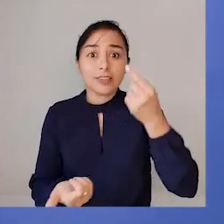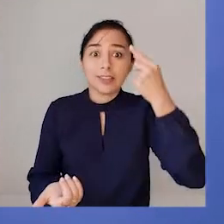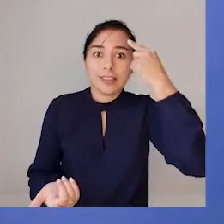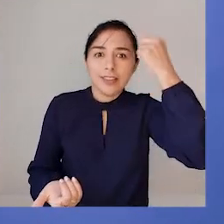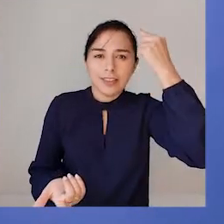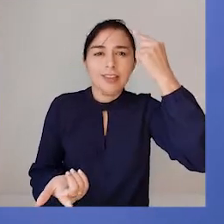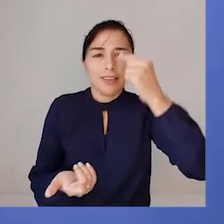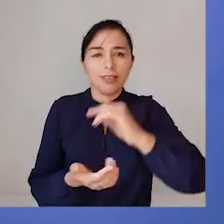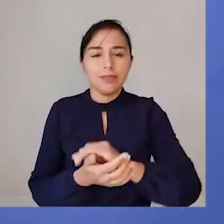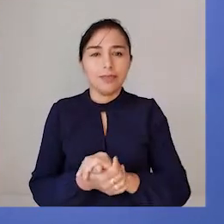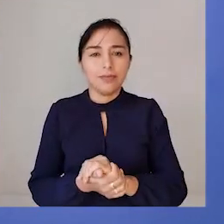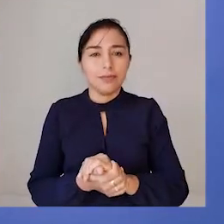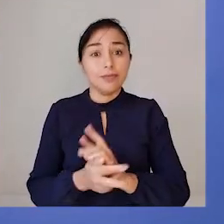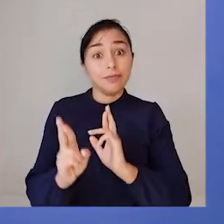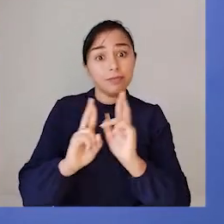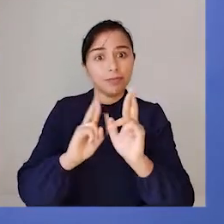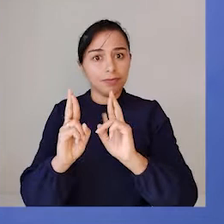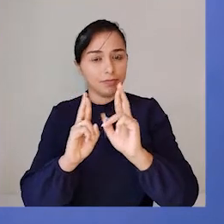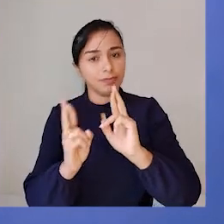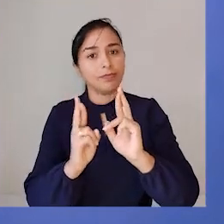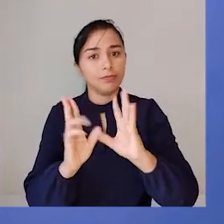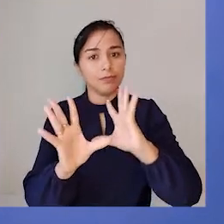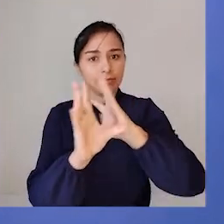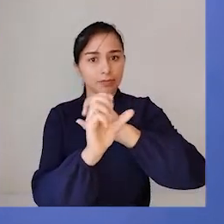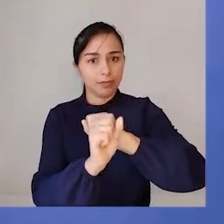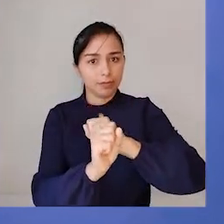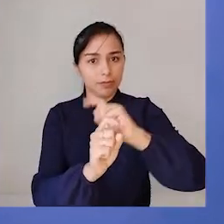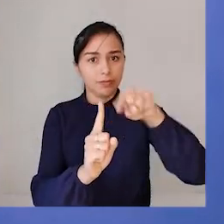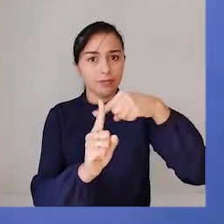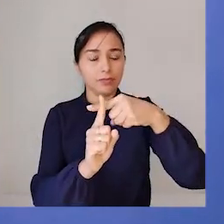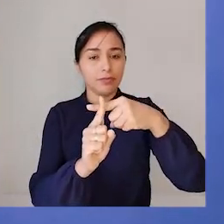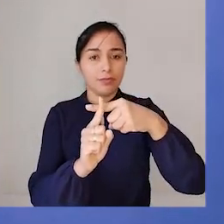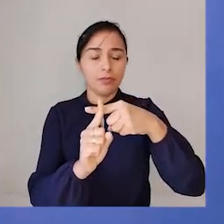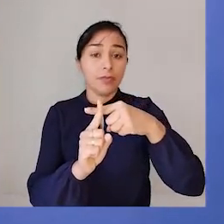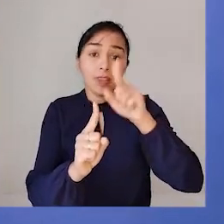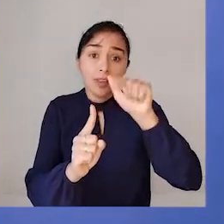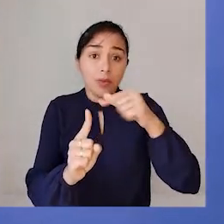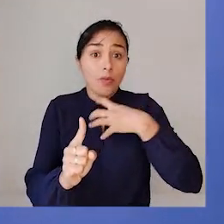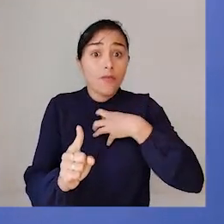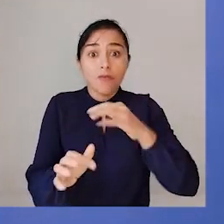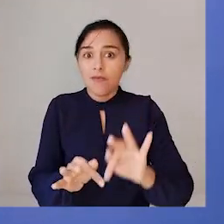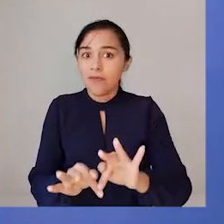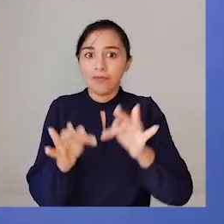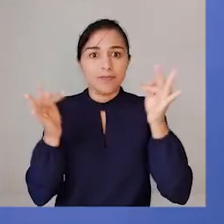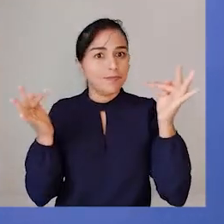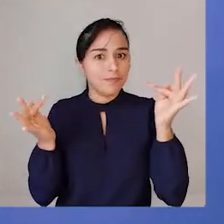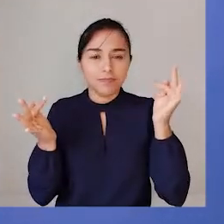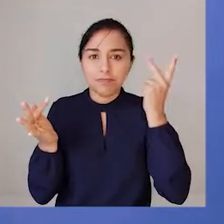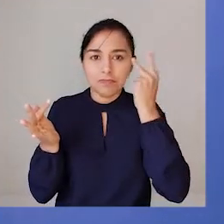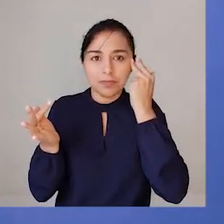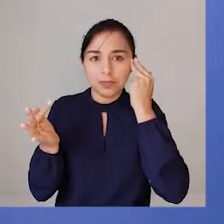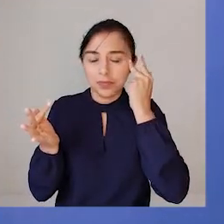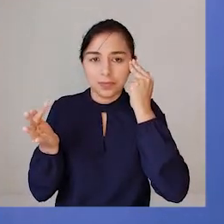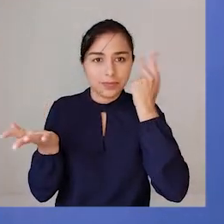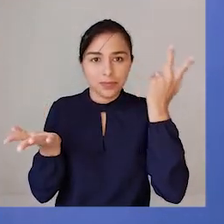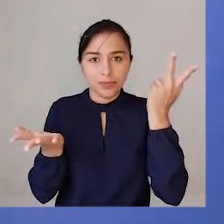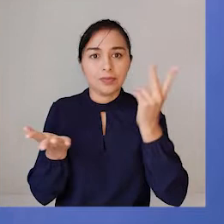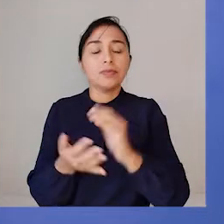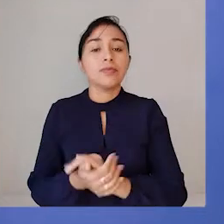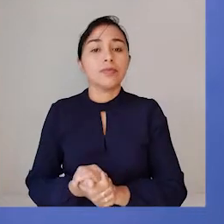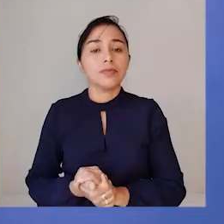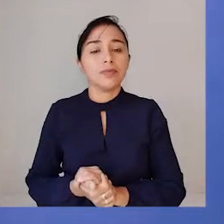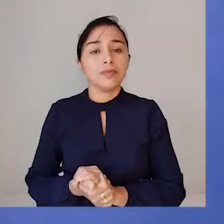ações relacionadas à adição. Isso acontece de maneira muito simples, muito